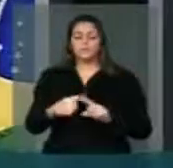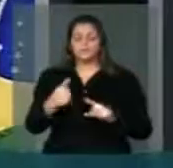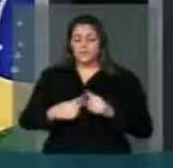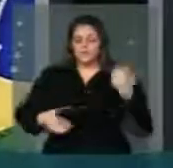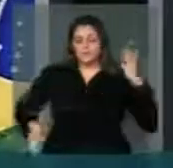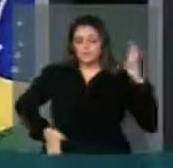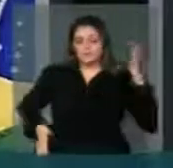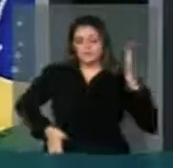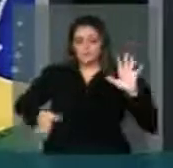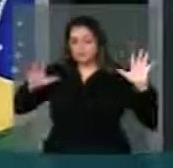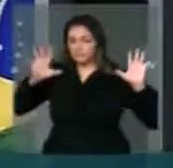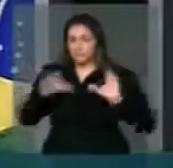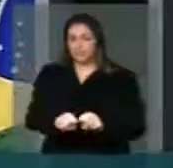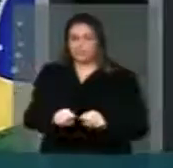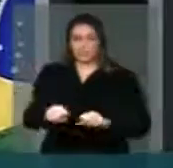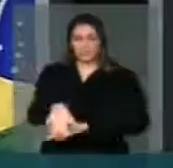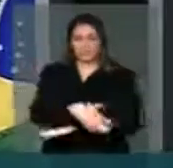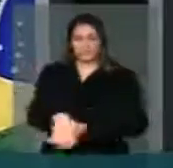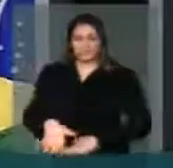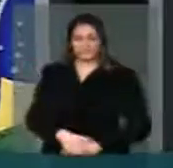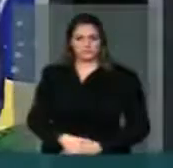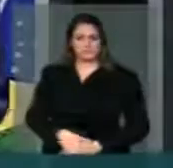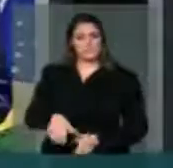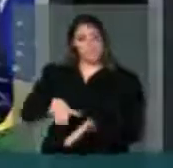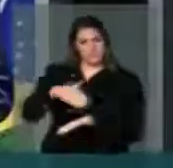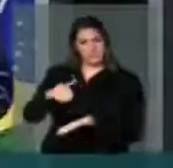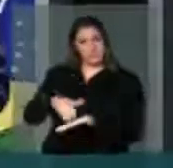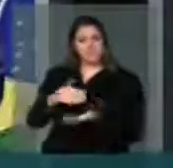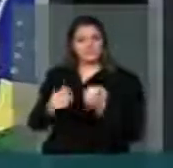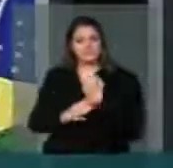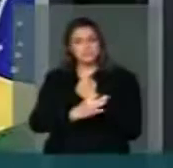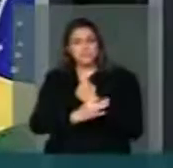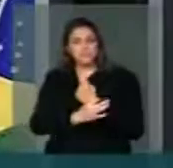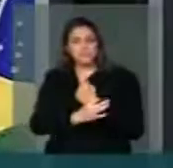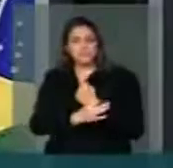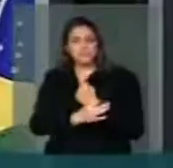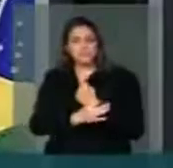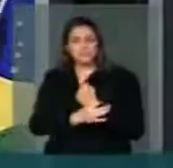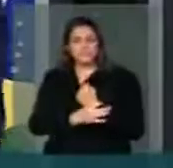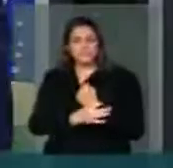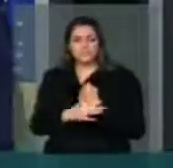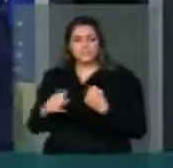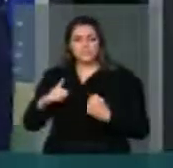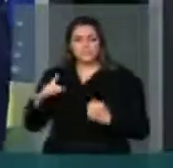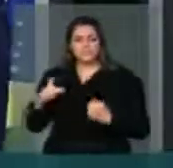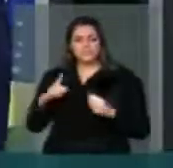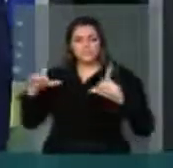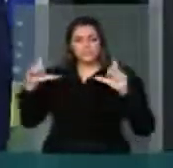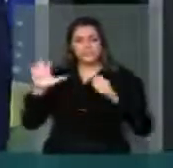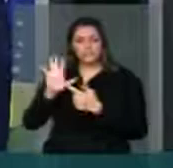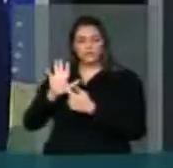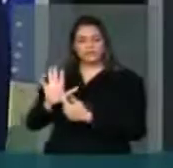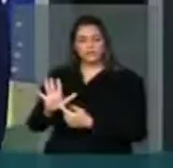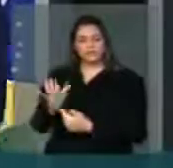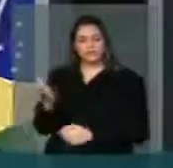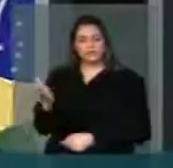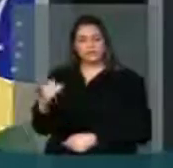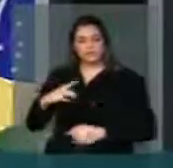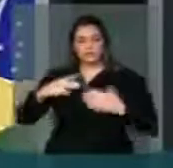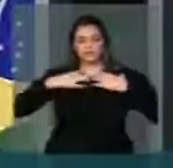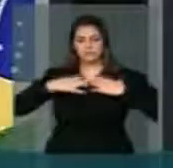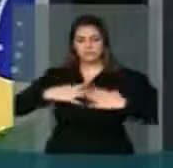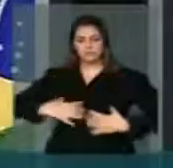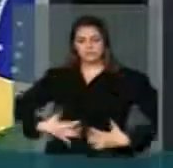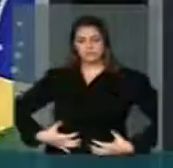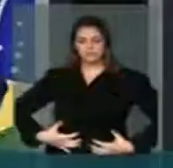bandidos tomaram conta. O próprio secretário de Segurança anda na cidade dessa forma, com colete à